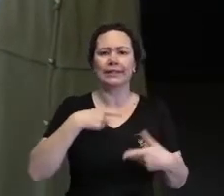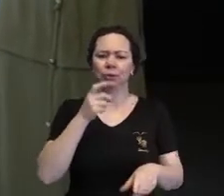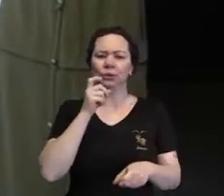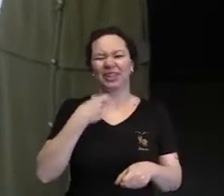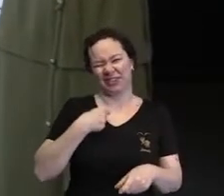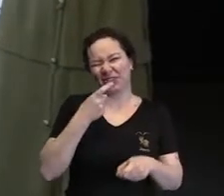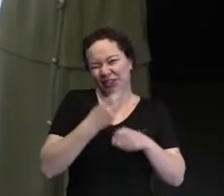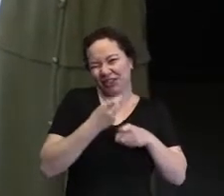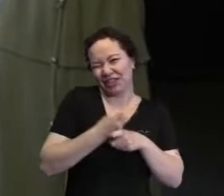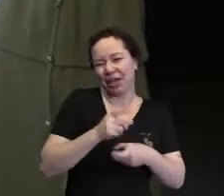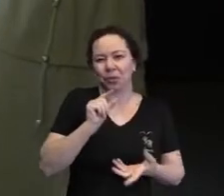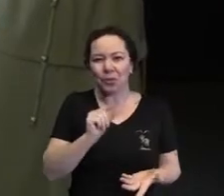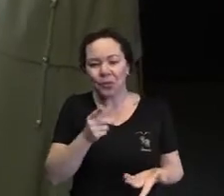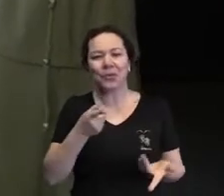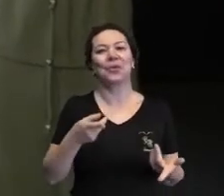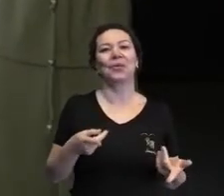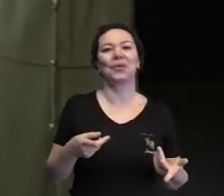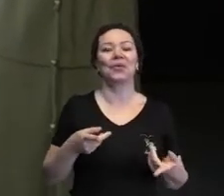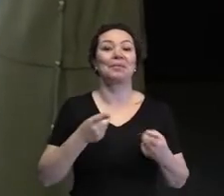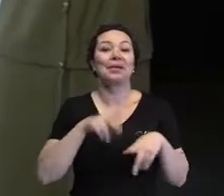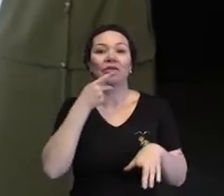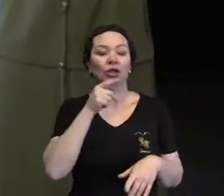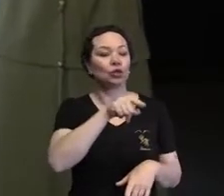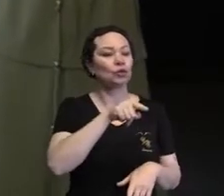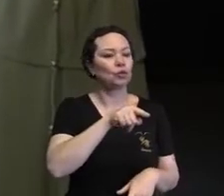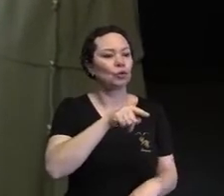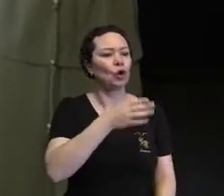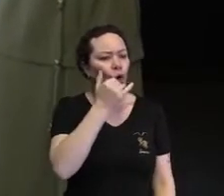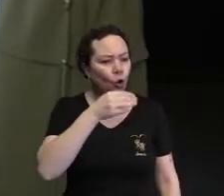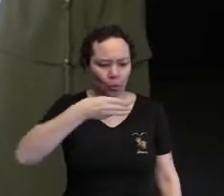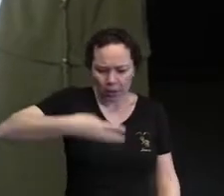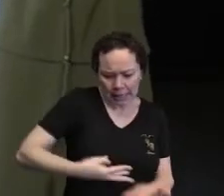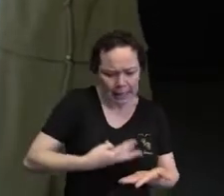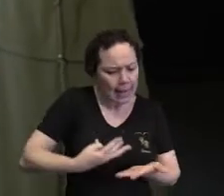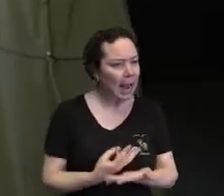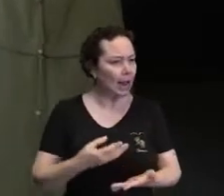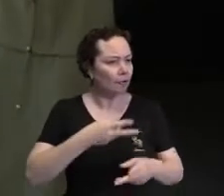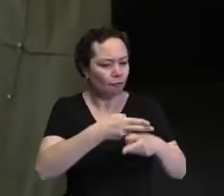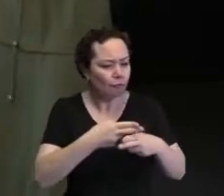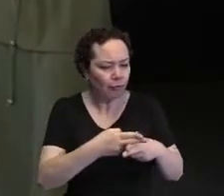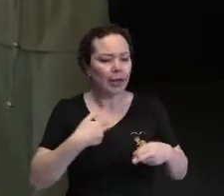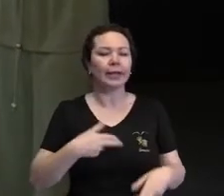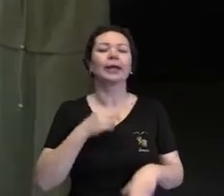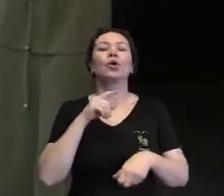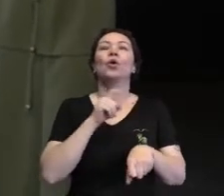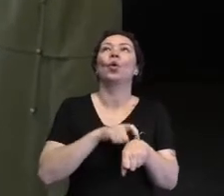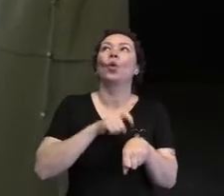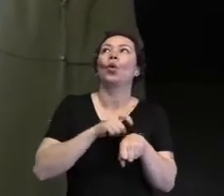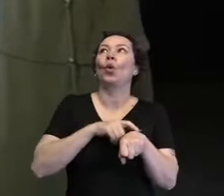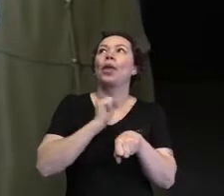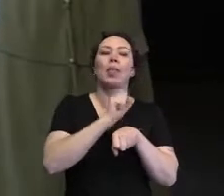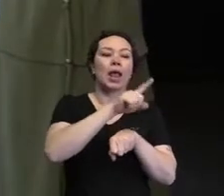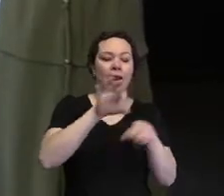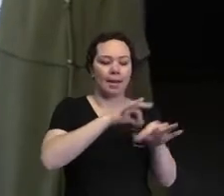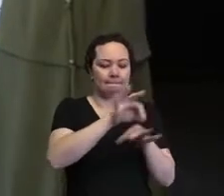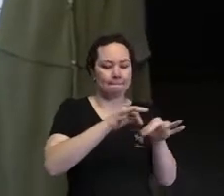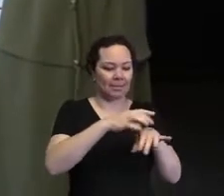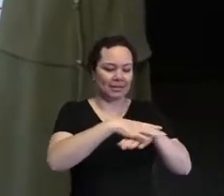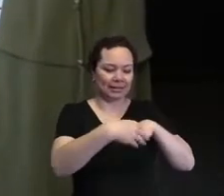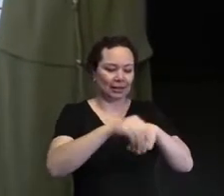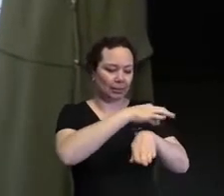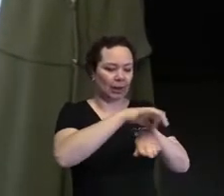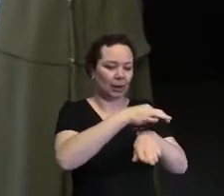chata. Então, falando, come com garfo e faca. Ficava horas esperando ele amarrar o sapato. Que cor é essa?